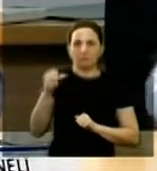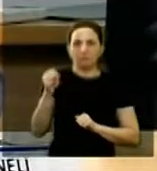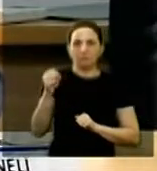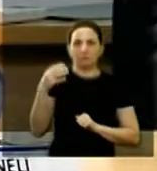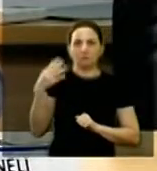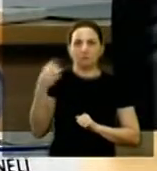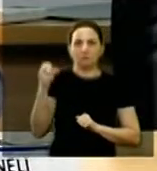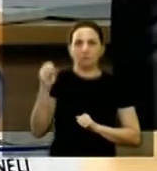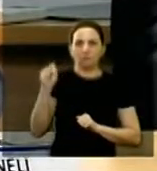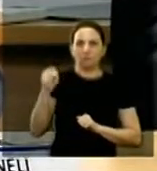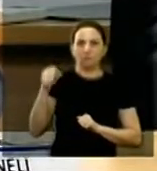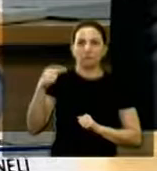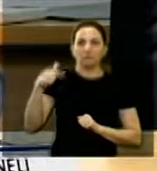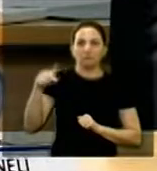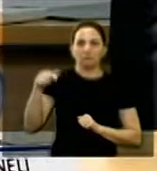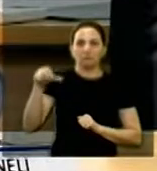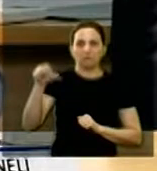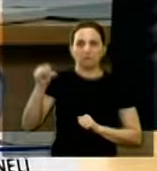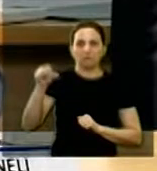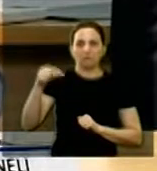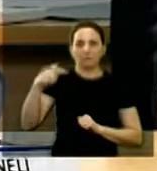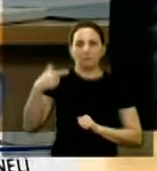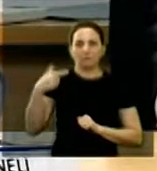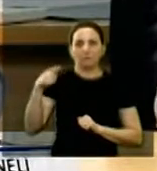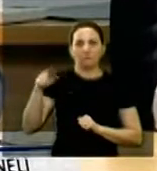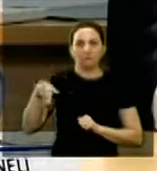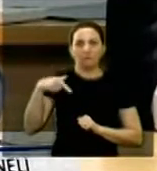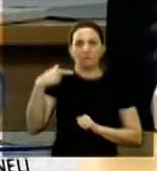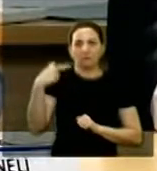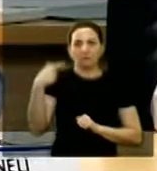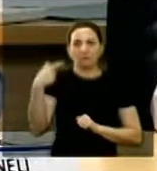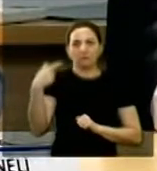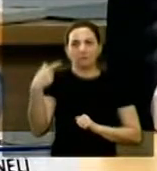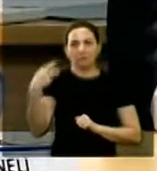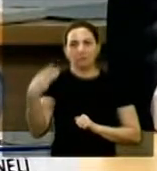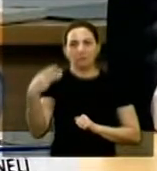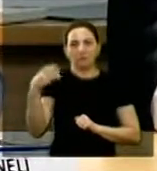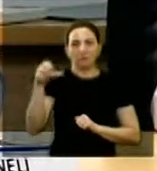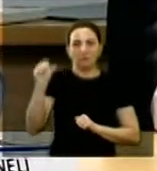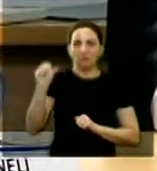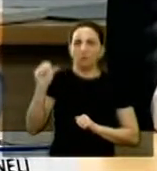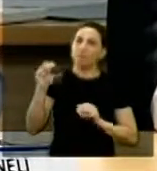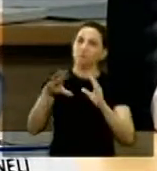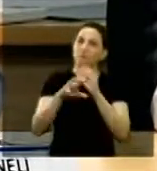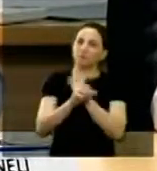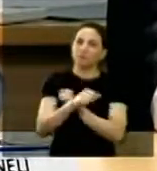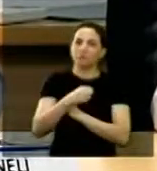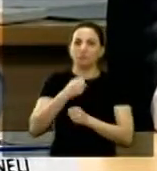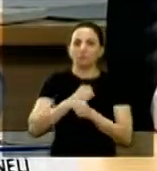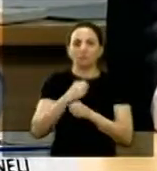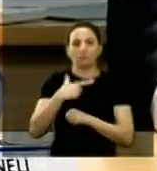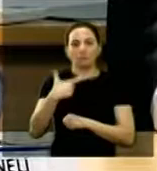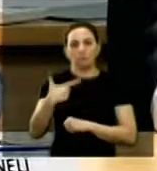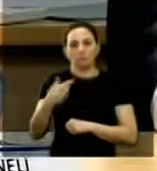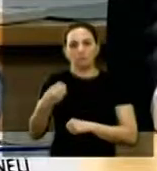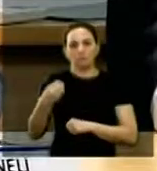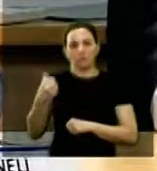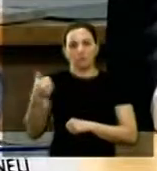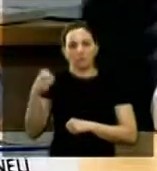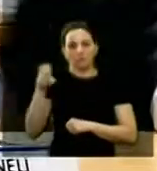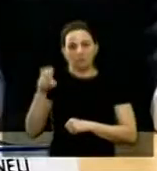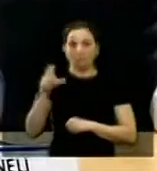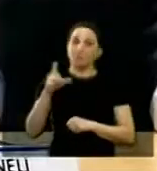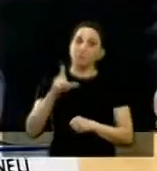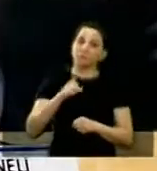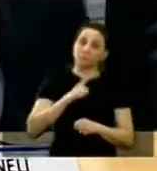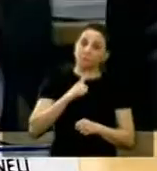.792,39 o orçamento 2015 considerando a necessidade